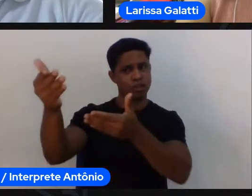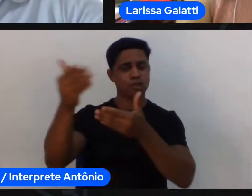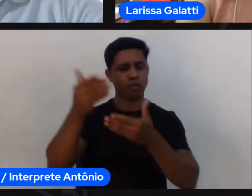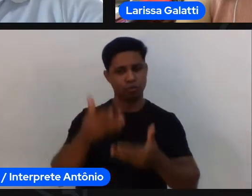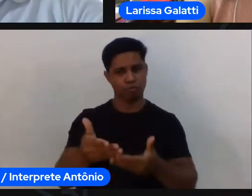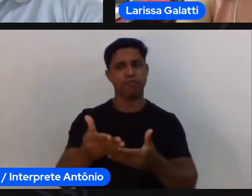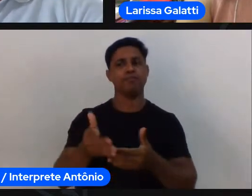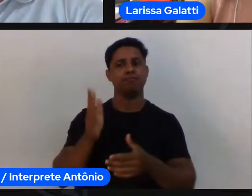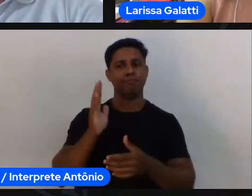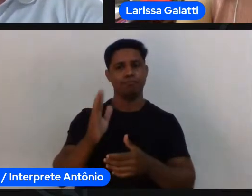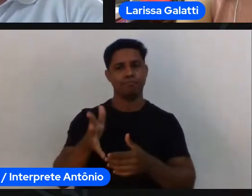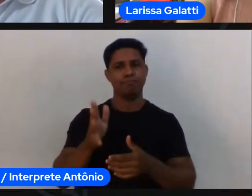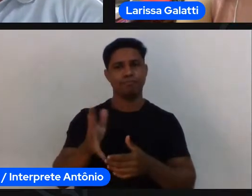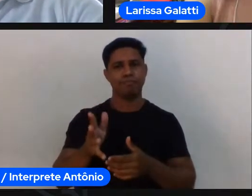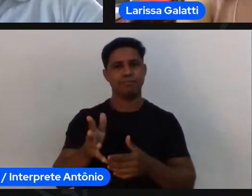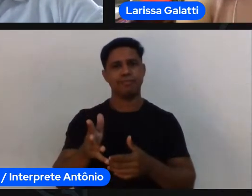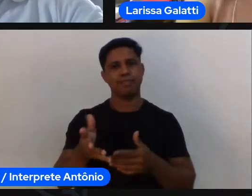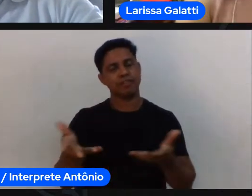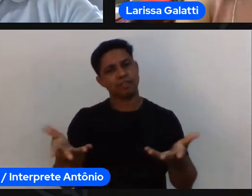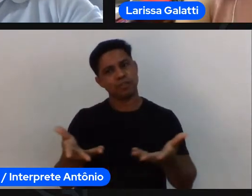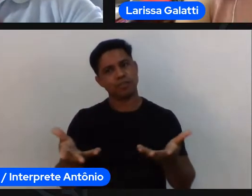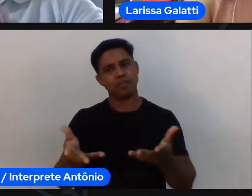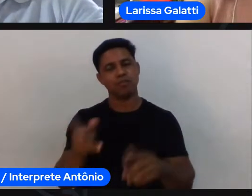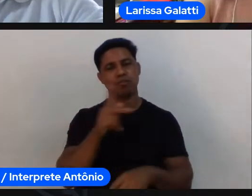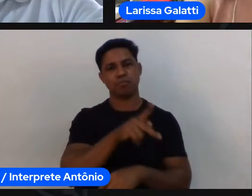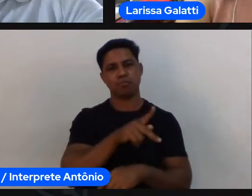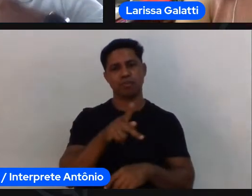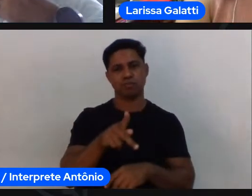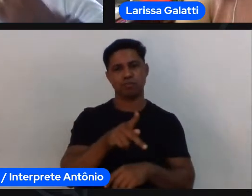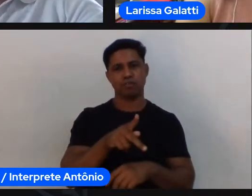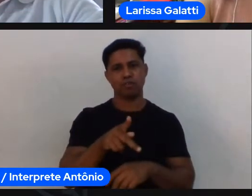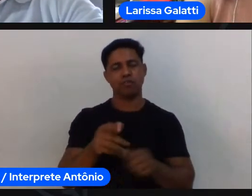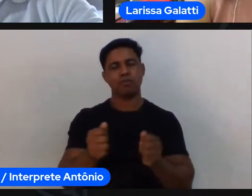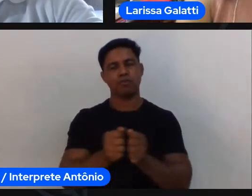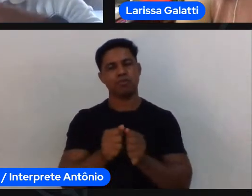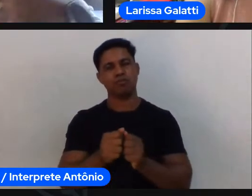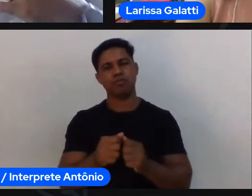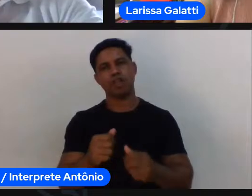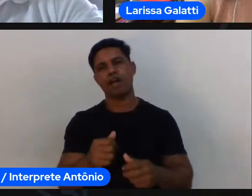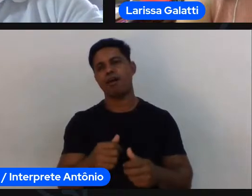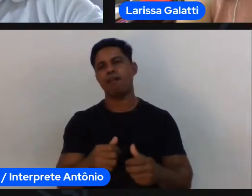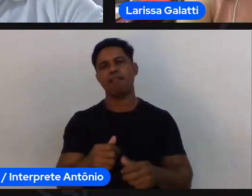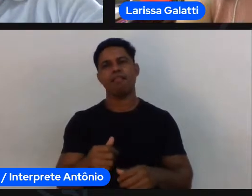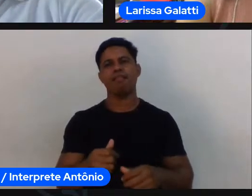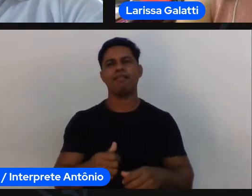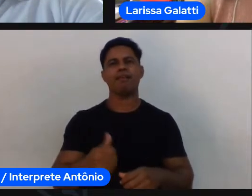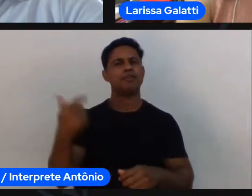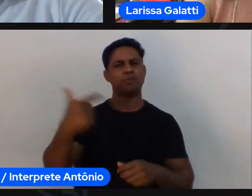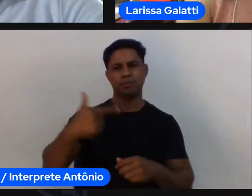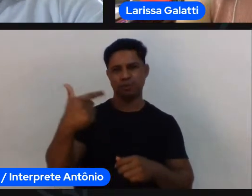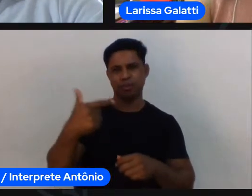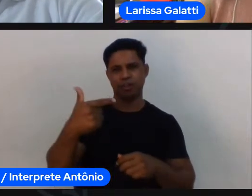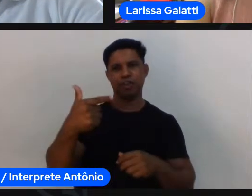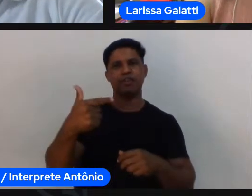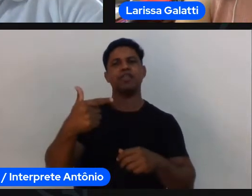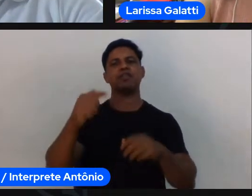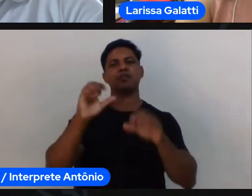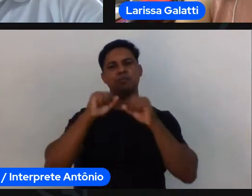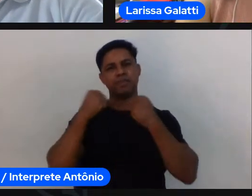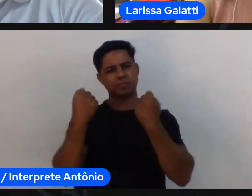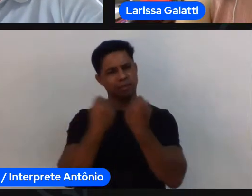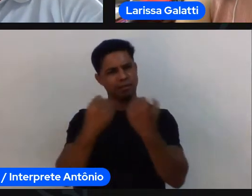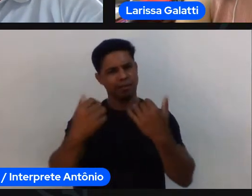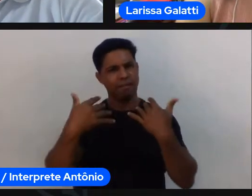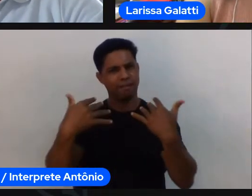certeza que o professor Eders o segundo seminário o terceiro seminário o quarto seminário da escola de formação